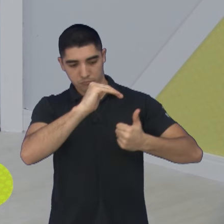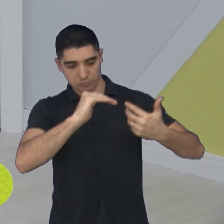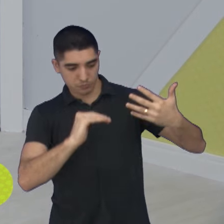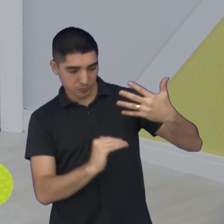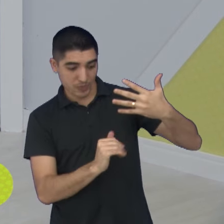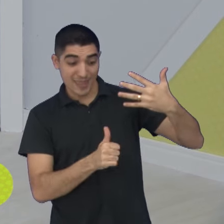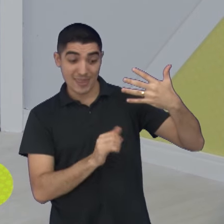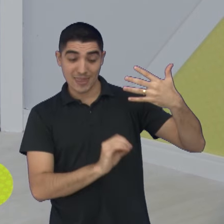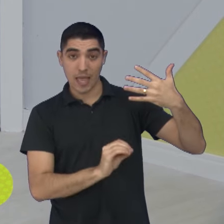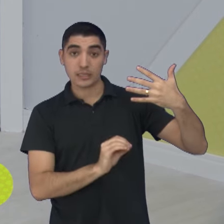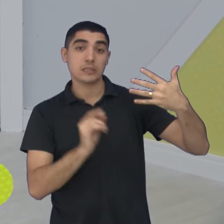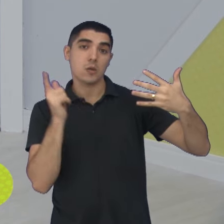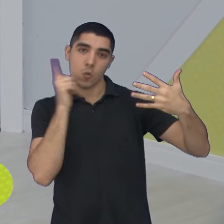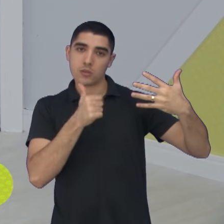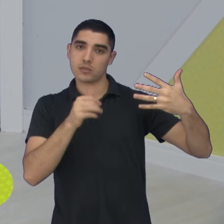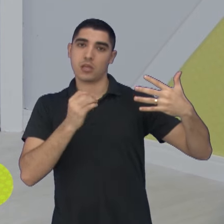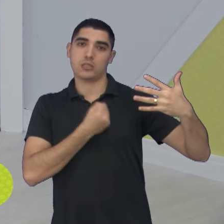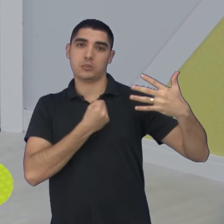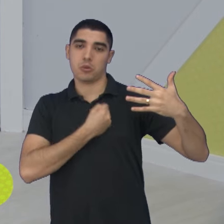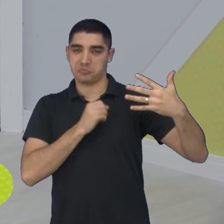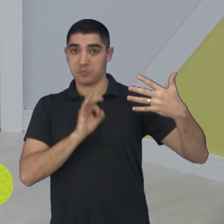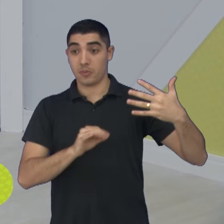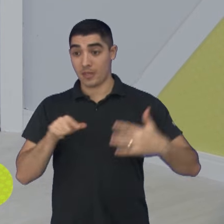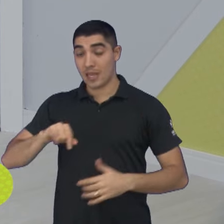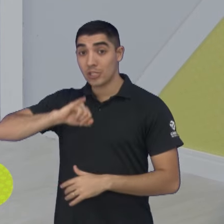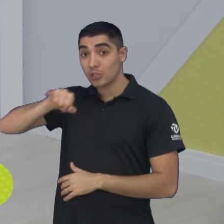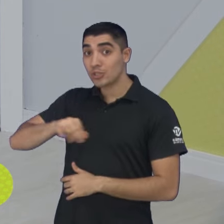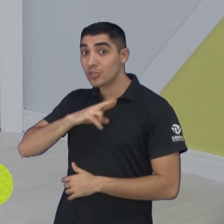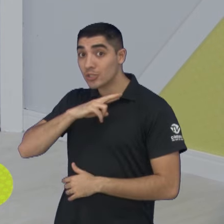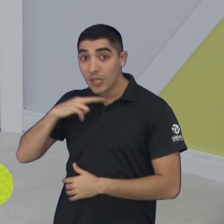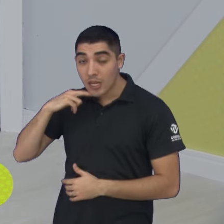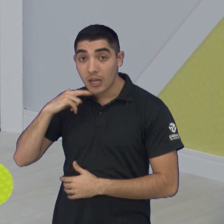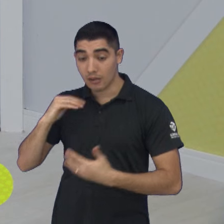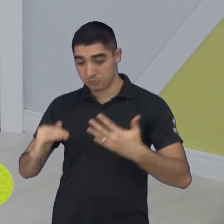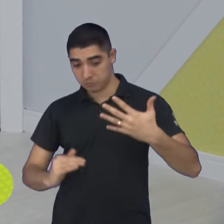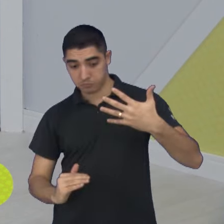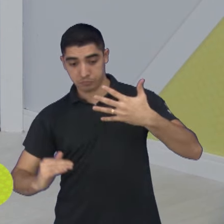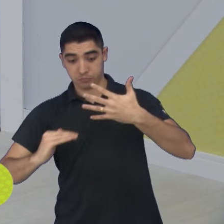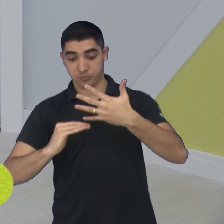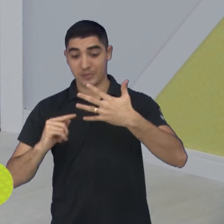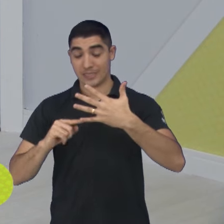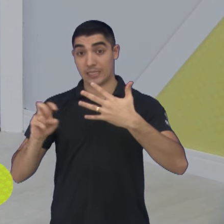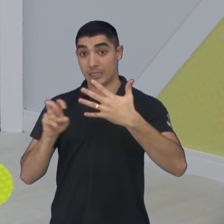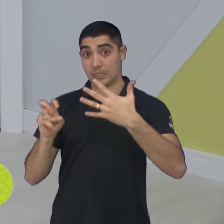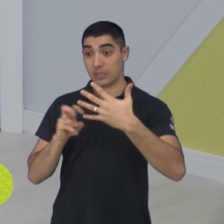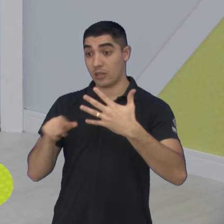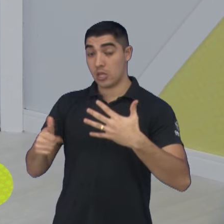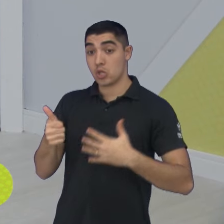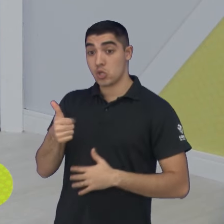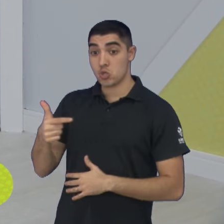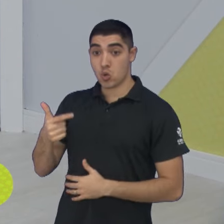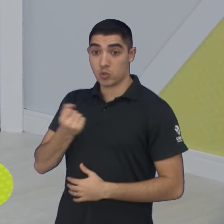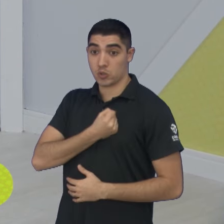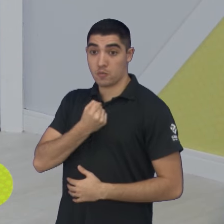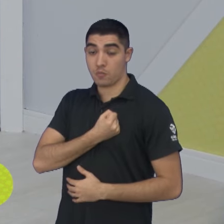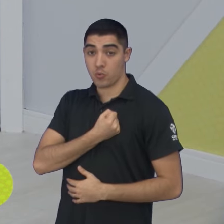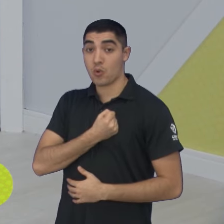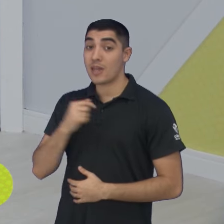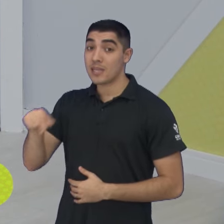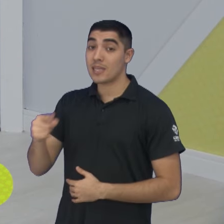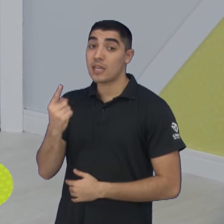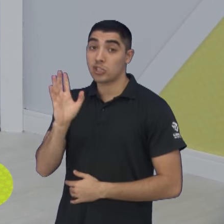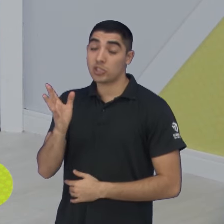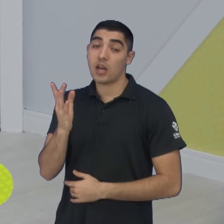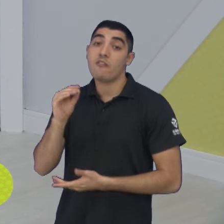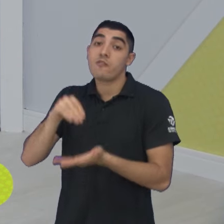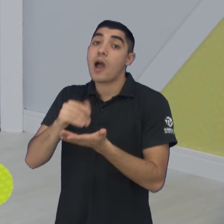10 pontos na tabela de classificação. O Jaraguá é o quinto colocado com 12 pontos e eles têm um jogo a menos em relação ao São José.